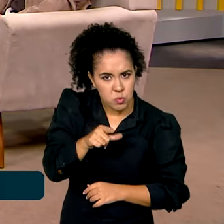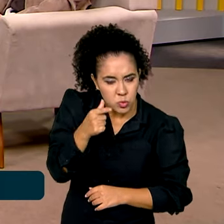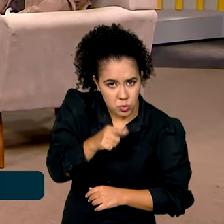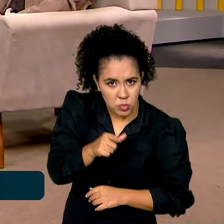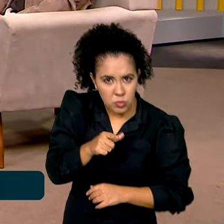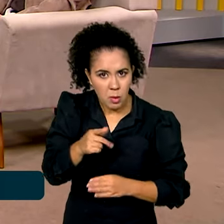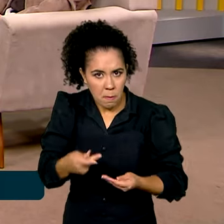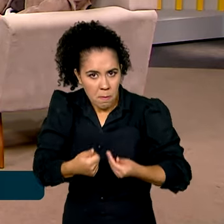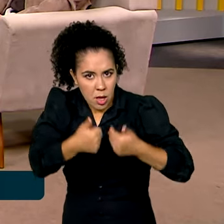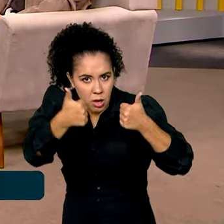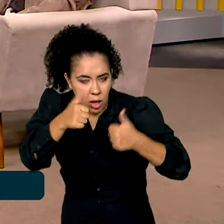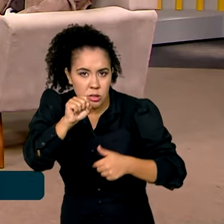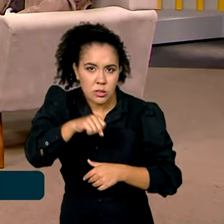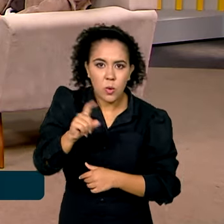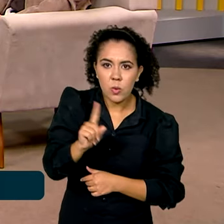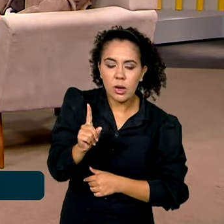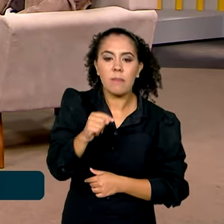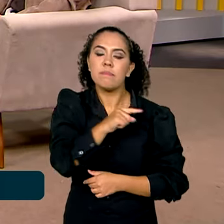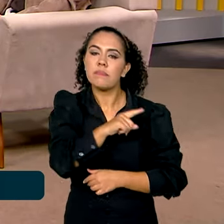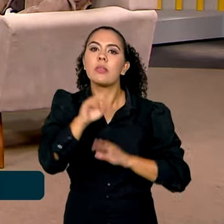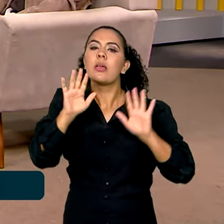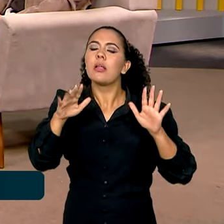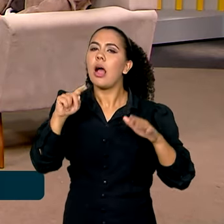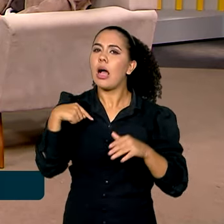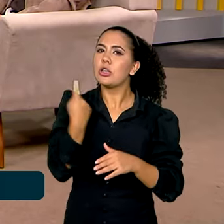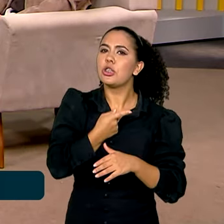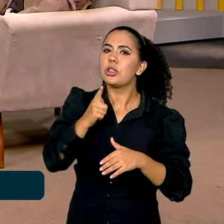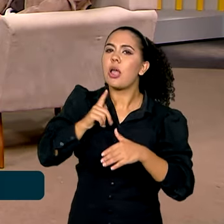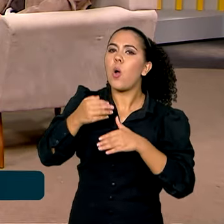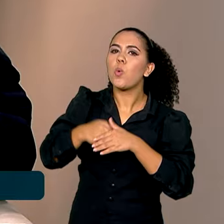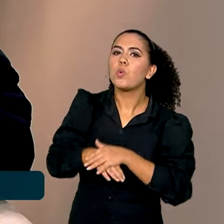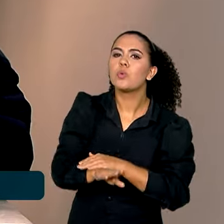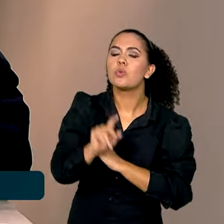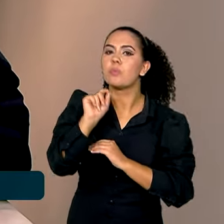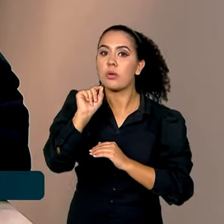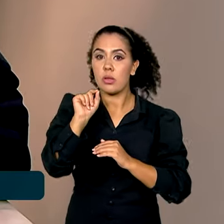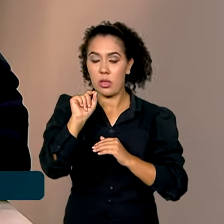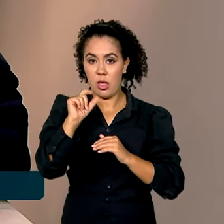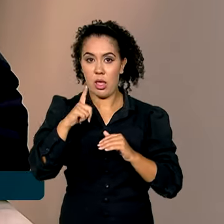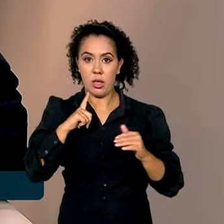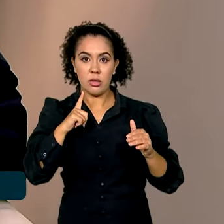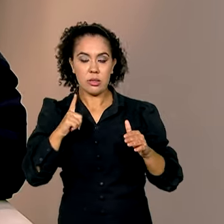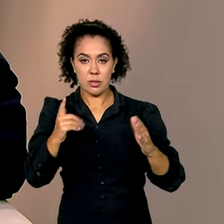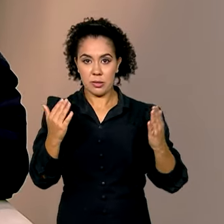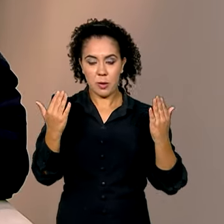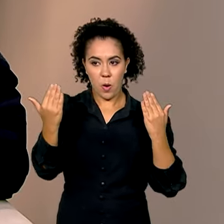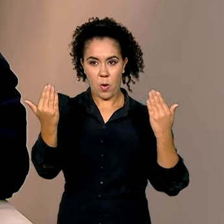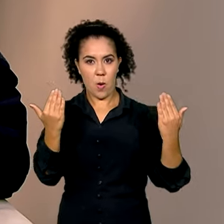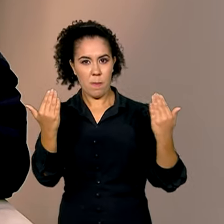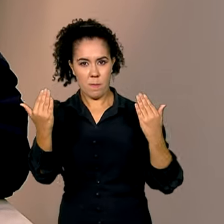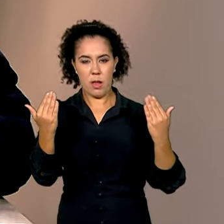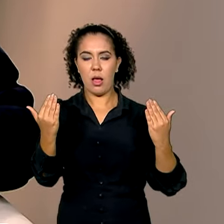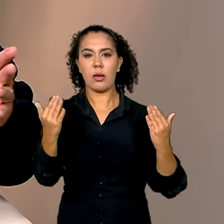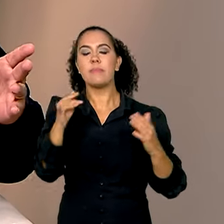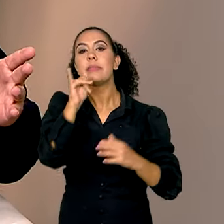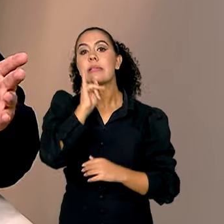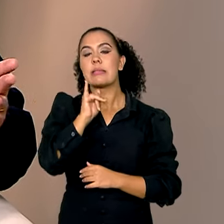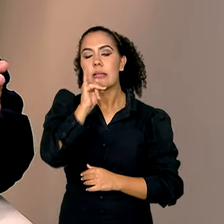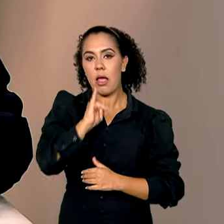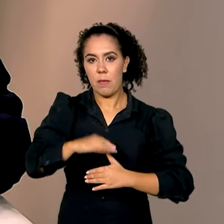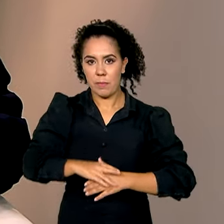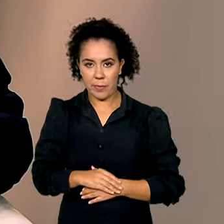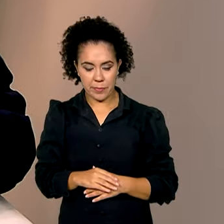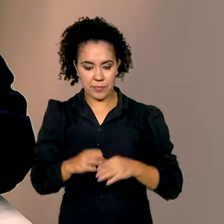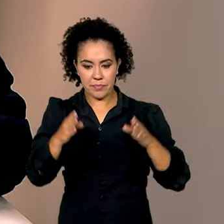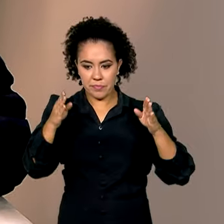A gente tem um hábito de olhar muito um recorte temporal muito curto. Quando você amplia esse